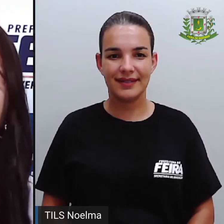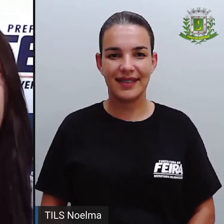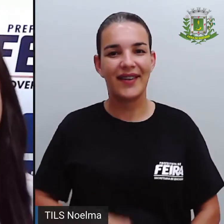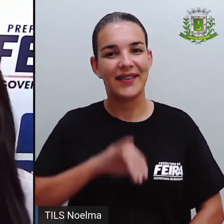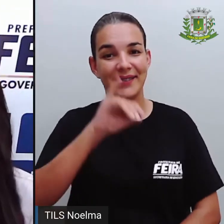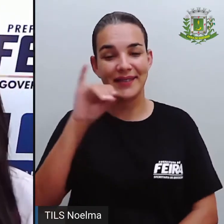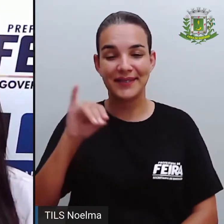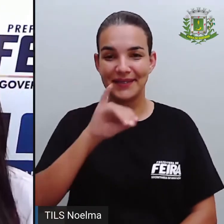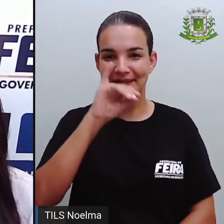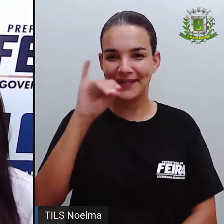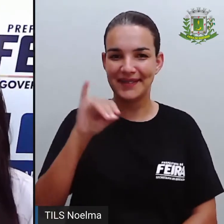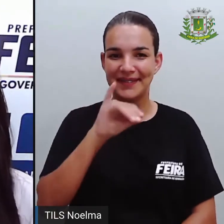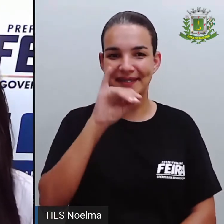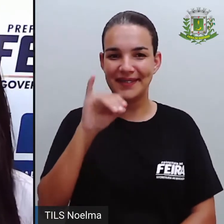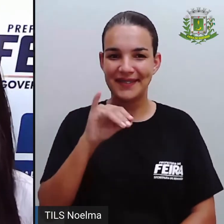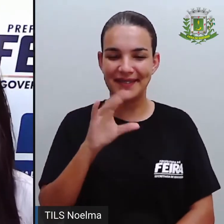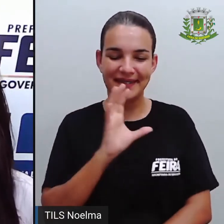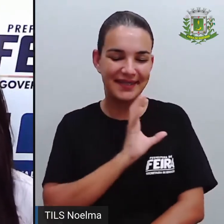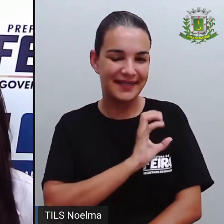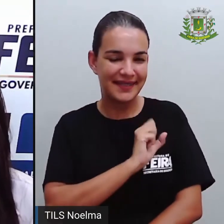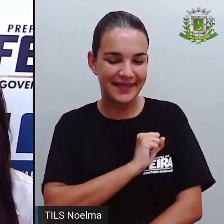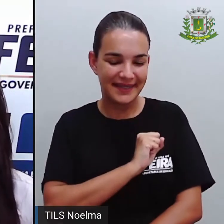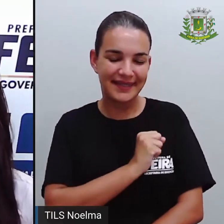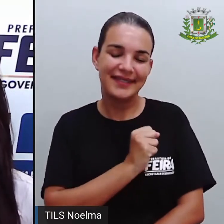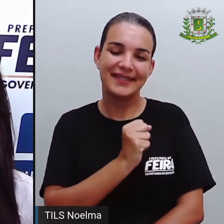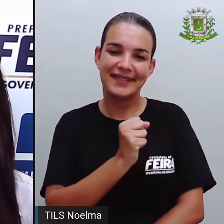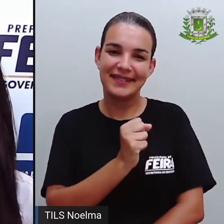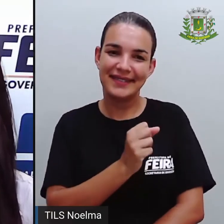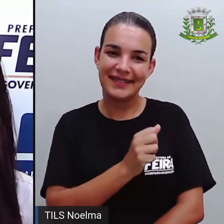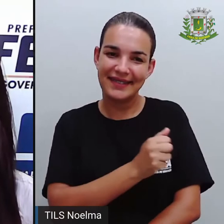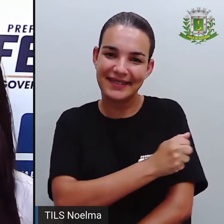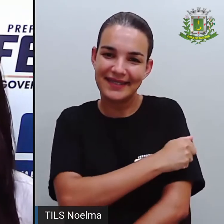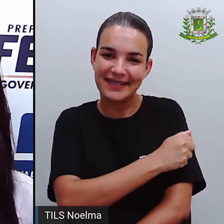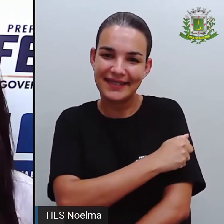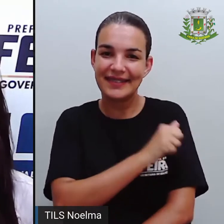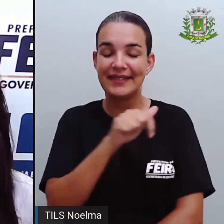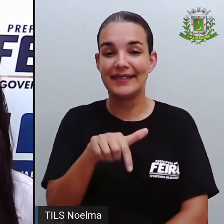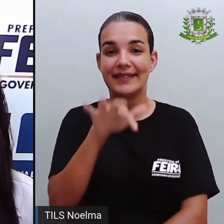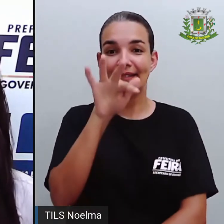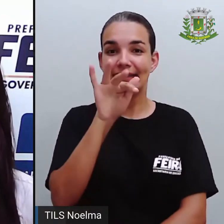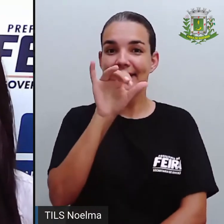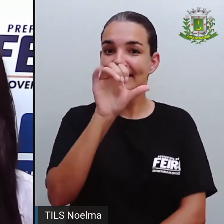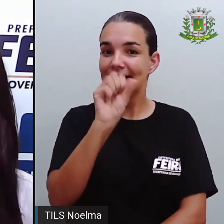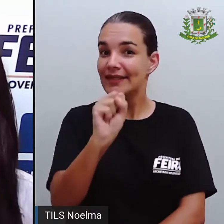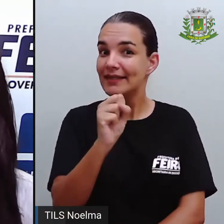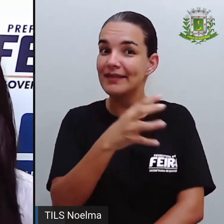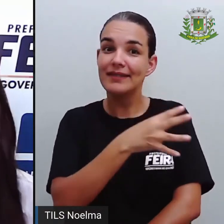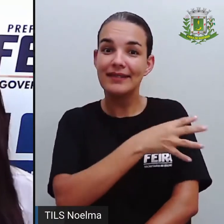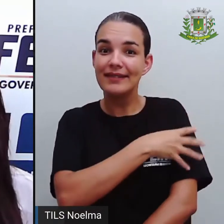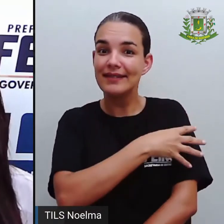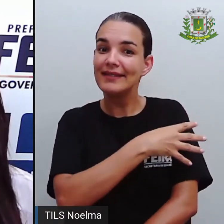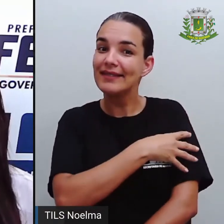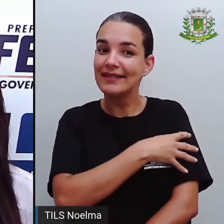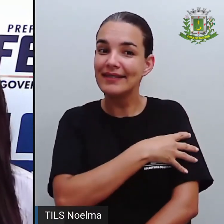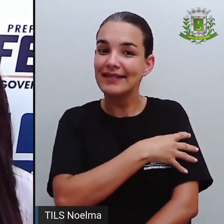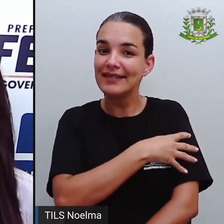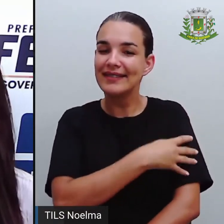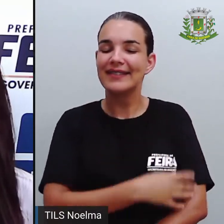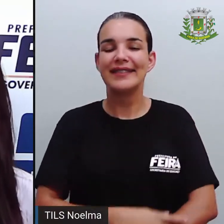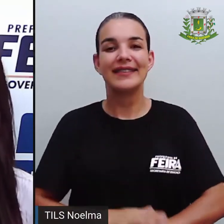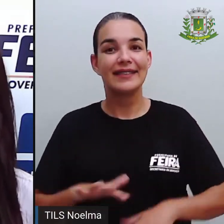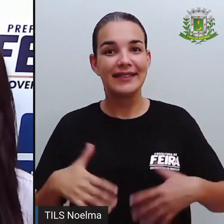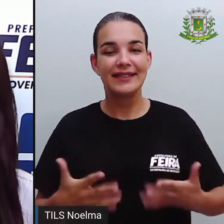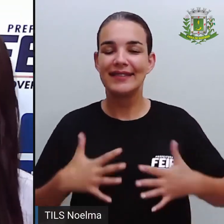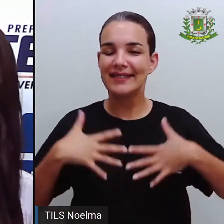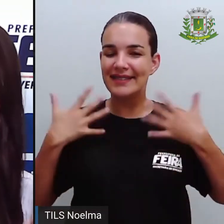Olá, meus amores, meus queridos e amados alunos da Cidade Feira de Santana, nossos quartos anos. É com